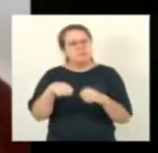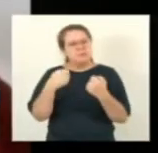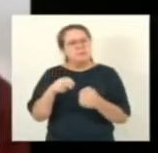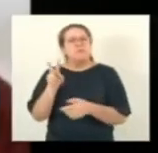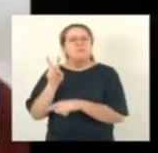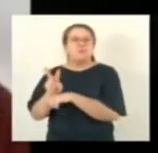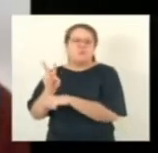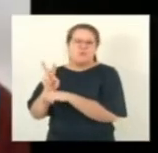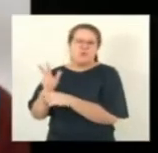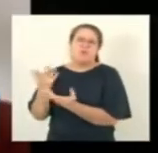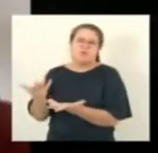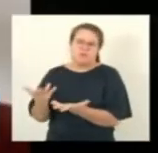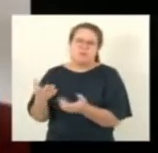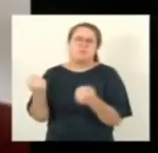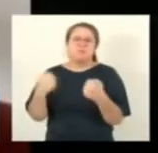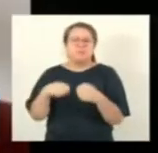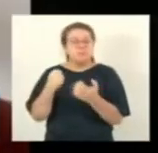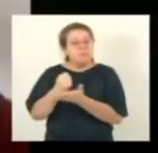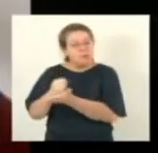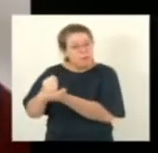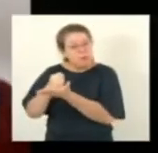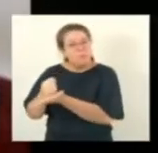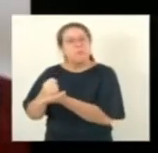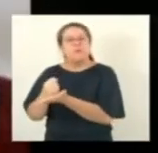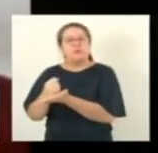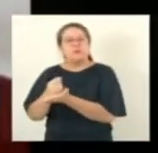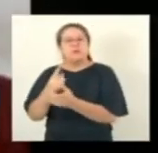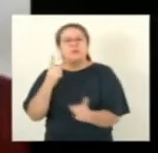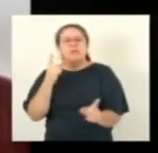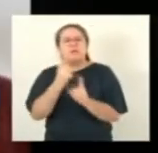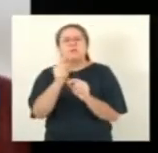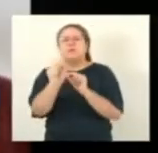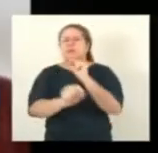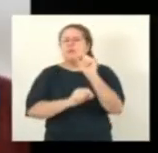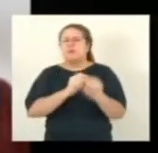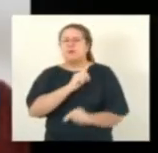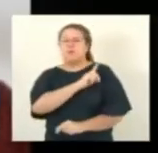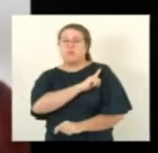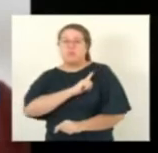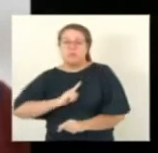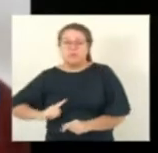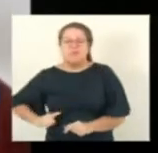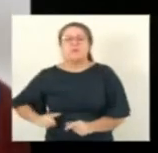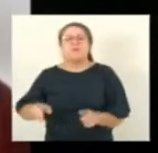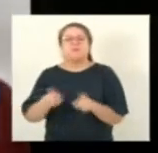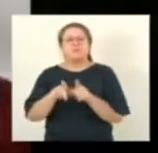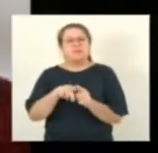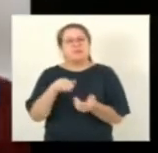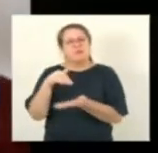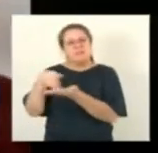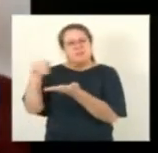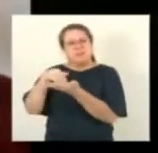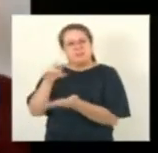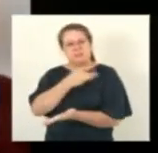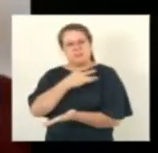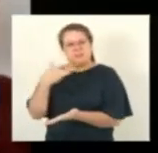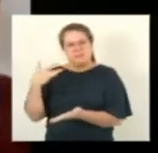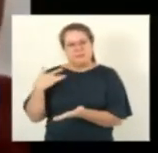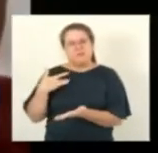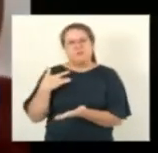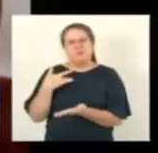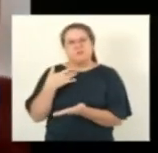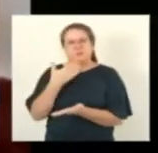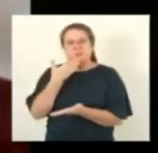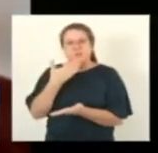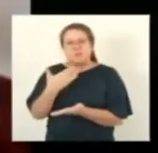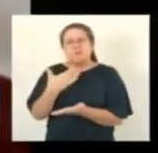autoridades e encontre no governo do estado através da Secretaria da Saúde esse credenciamento